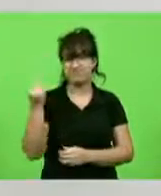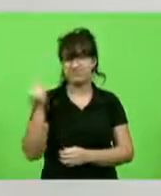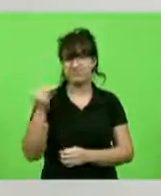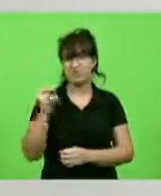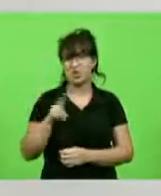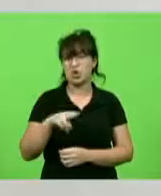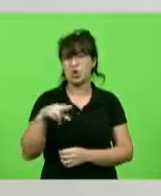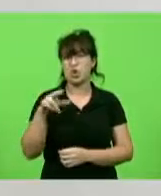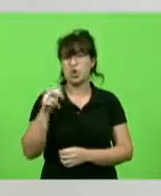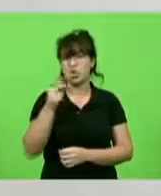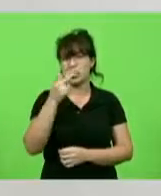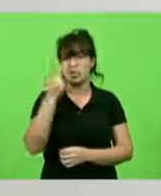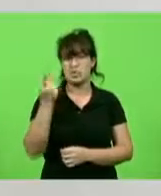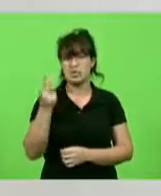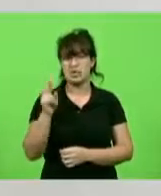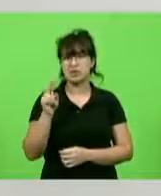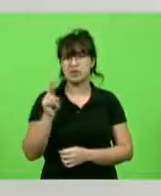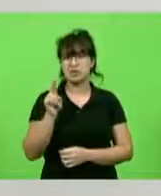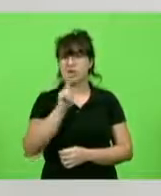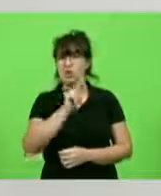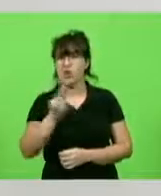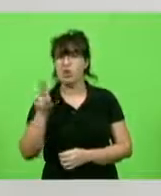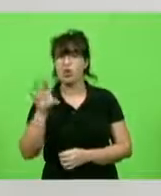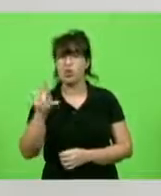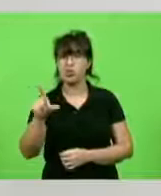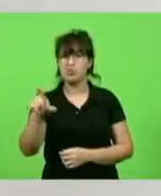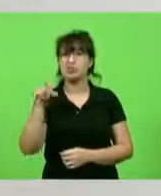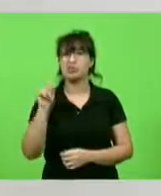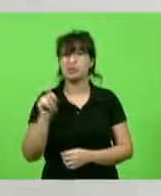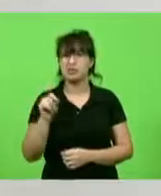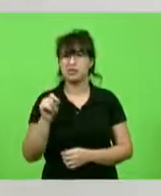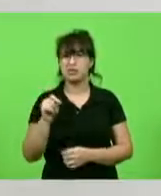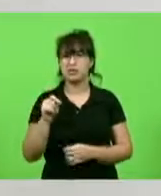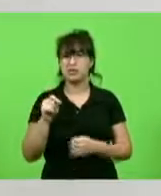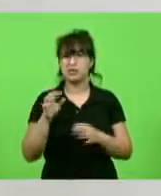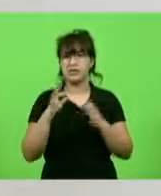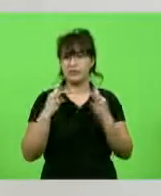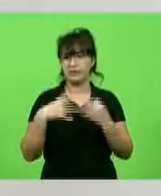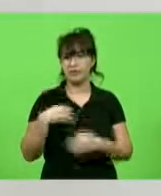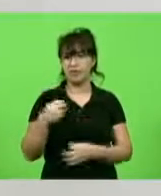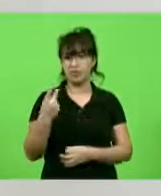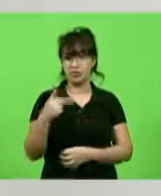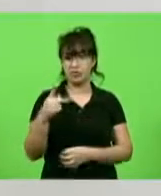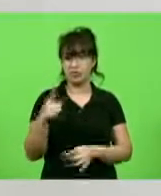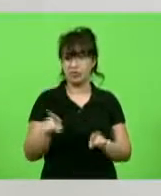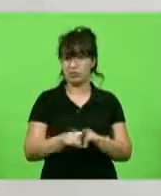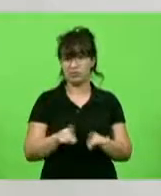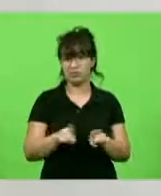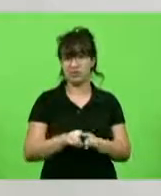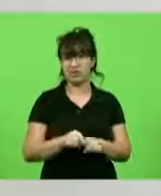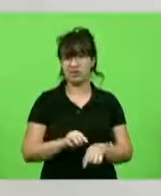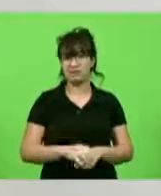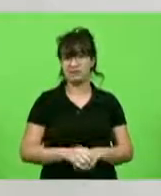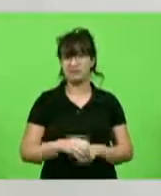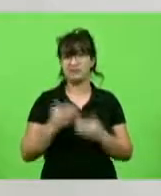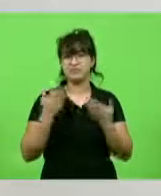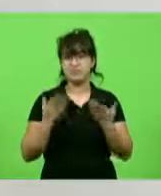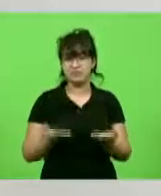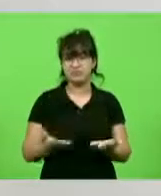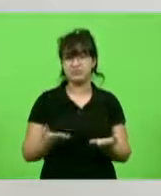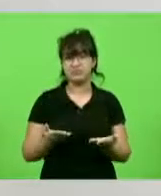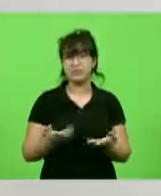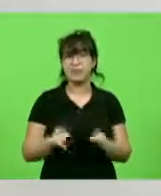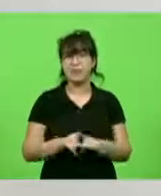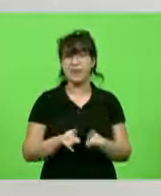mais ele seja dito, nem pelos seus descendentes, tem sangue na mão de um inocente do senhor. Maldito seja o senhor também comandante